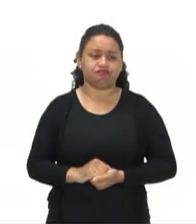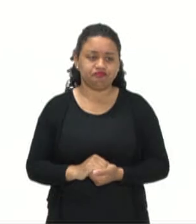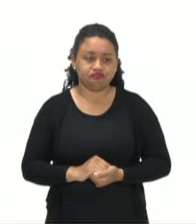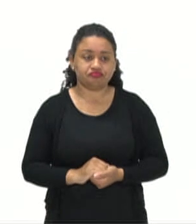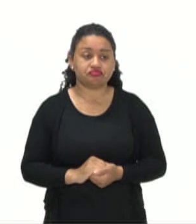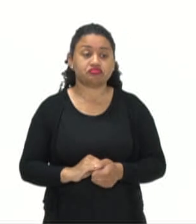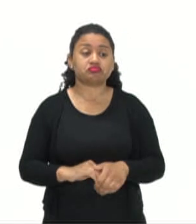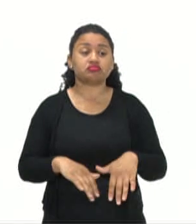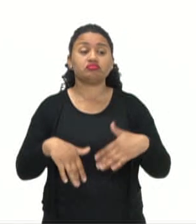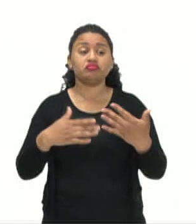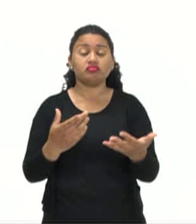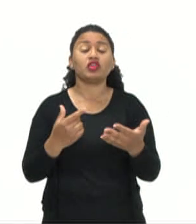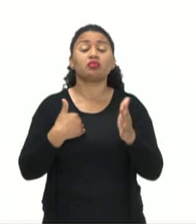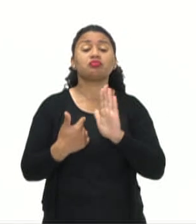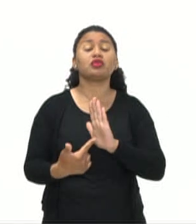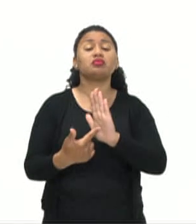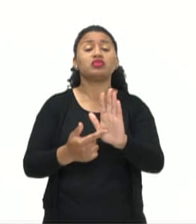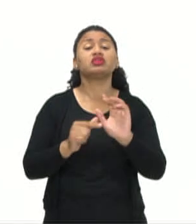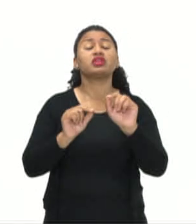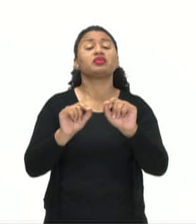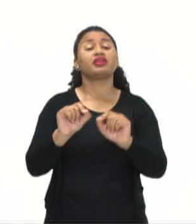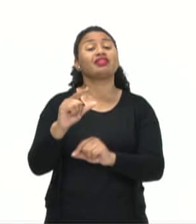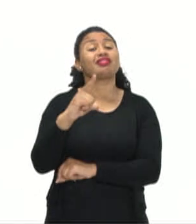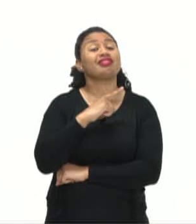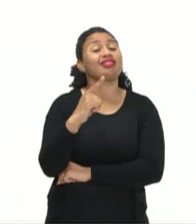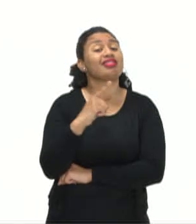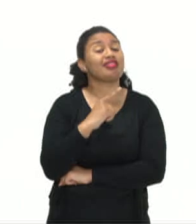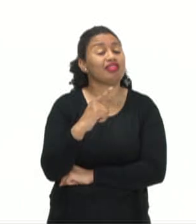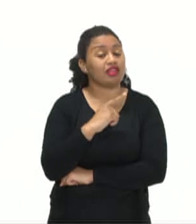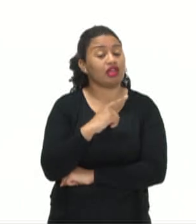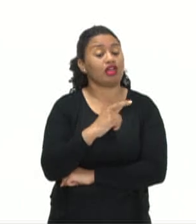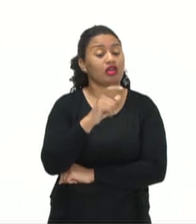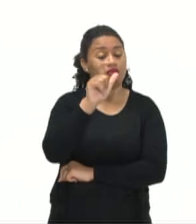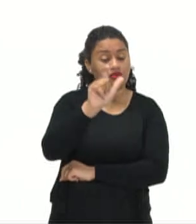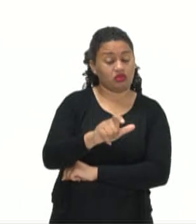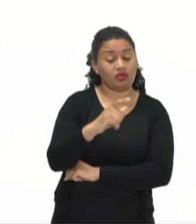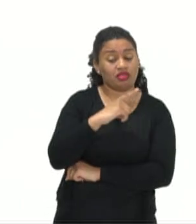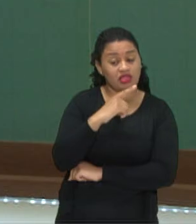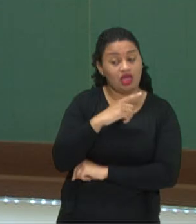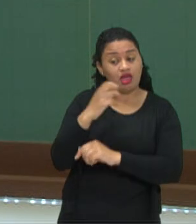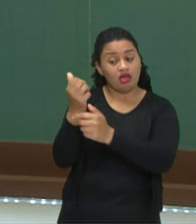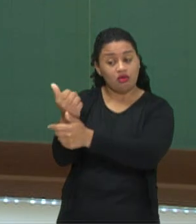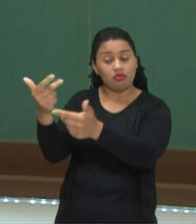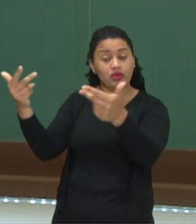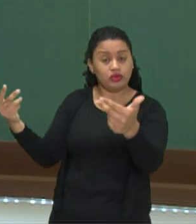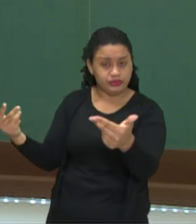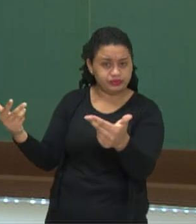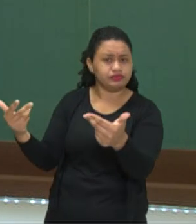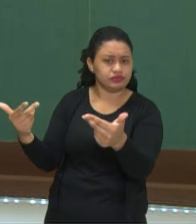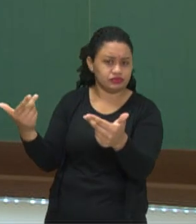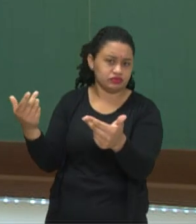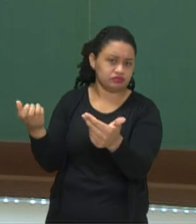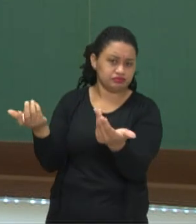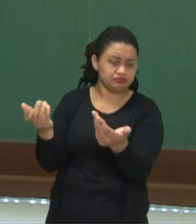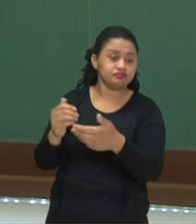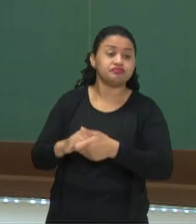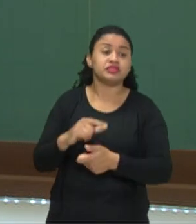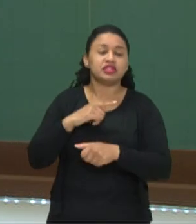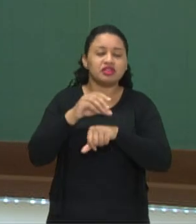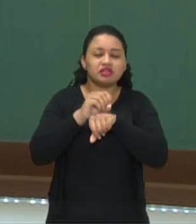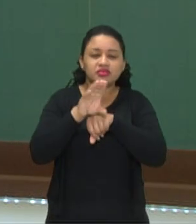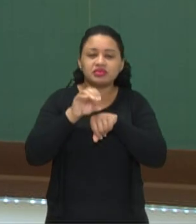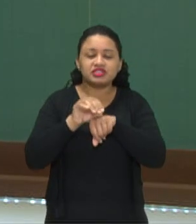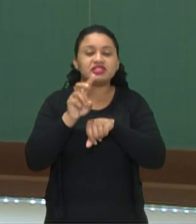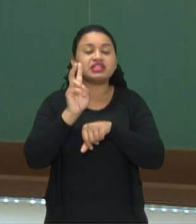É para indicar posse. Alguém vai possuir algo. E nós temos uma dica.